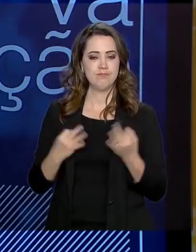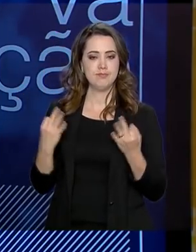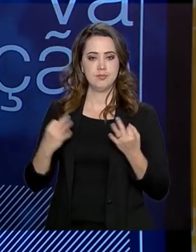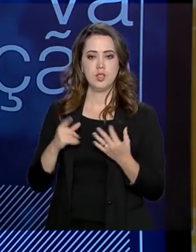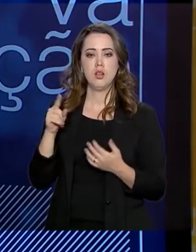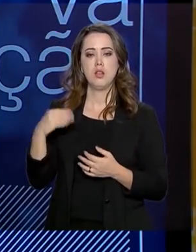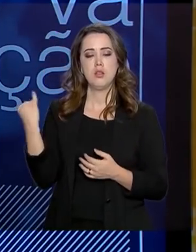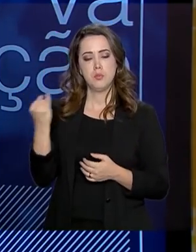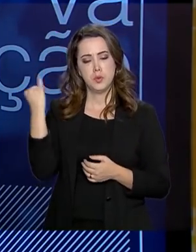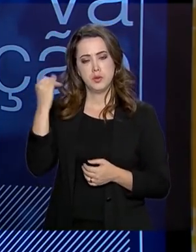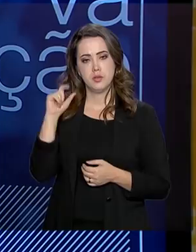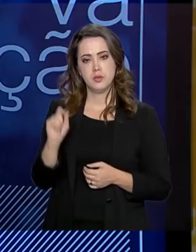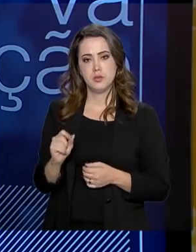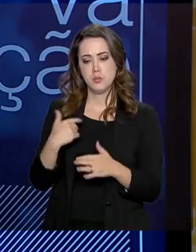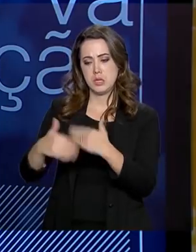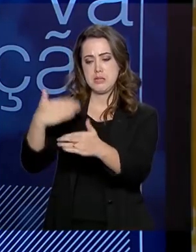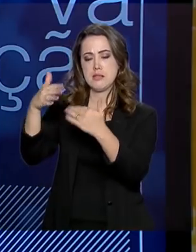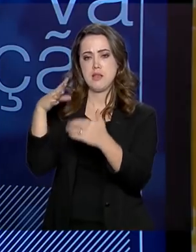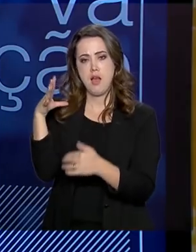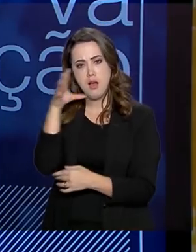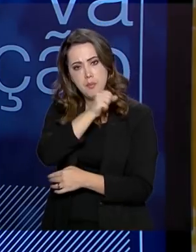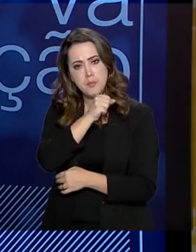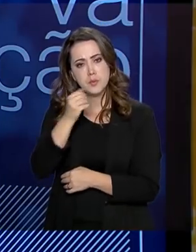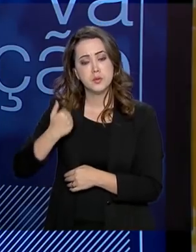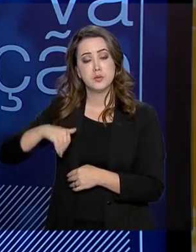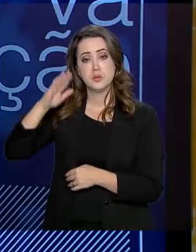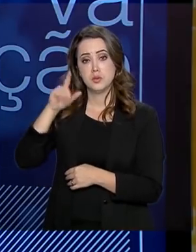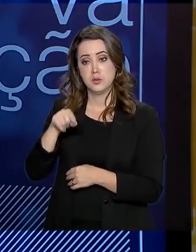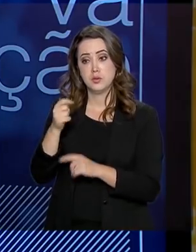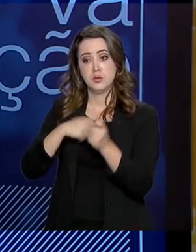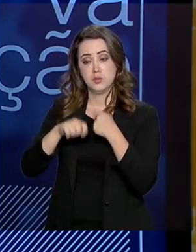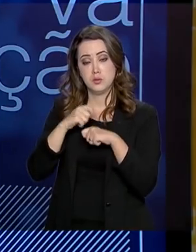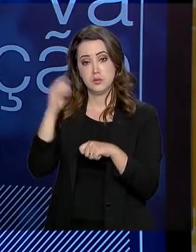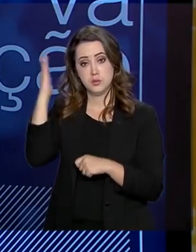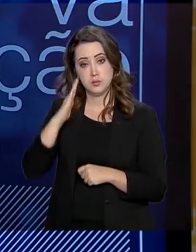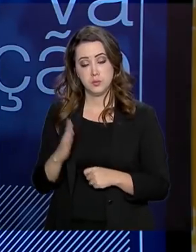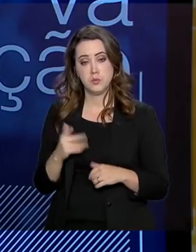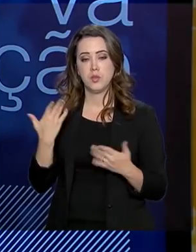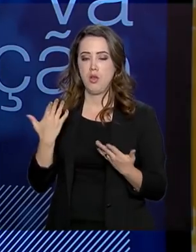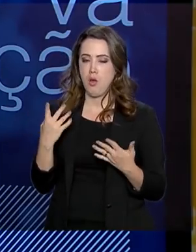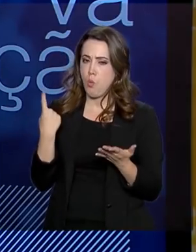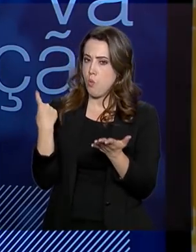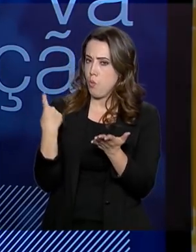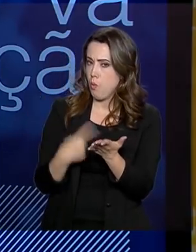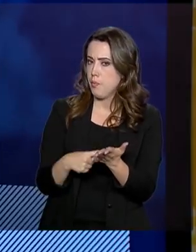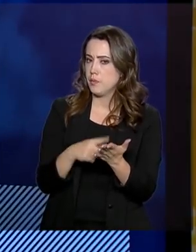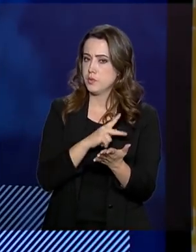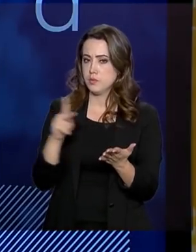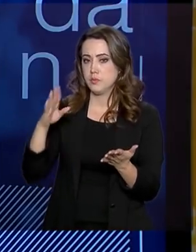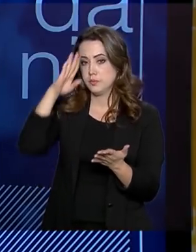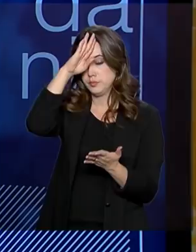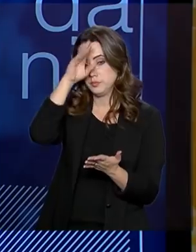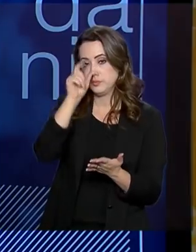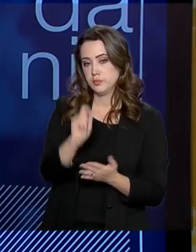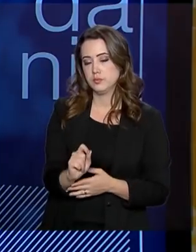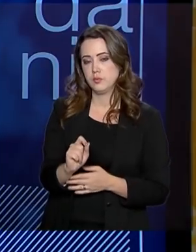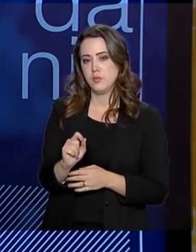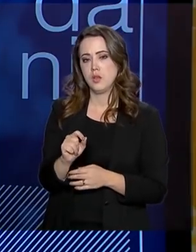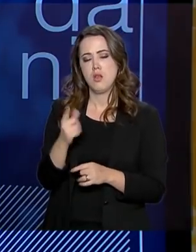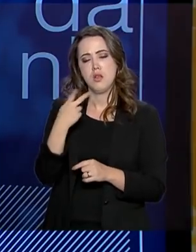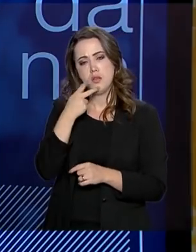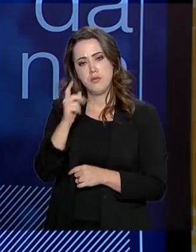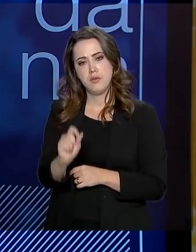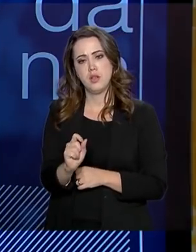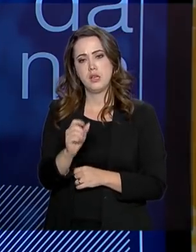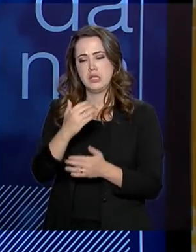forma de acelerar, de tornar mais ágil essa economia brasileira. É um compromisso do presidente Bolsonaro, que quando